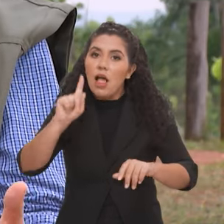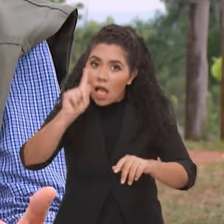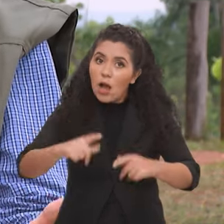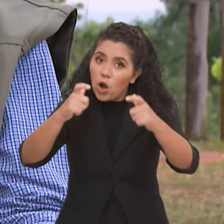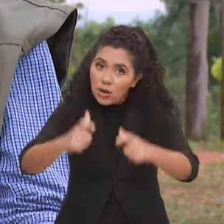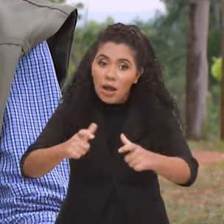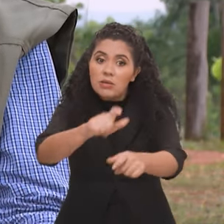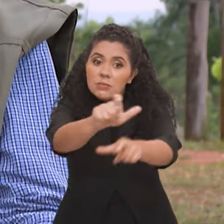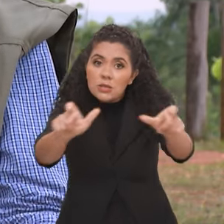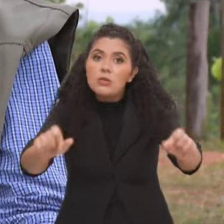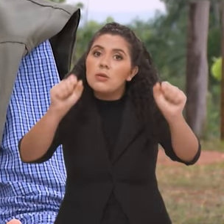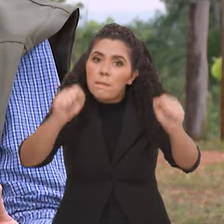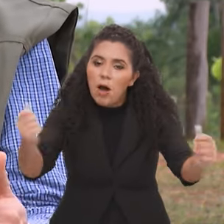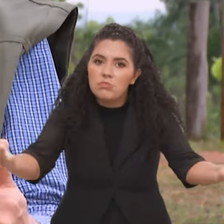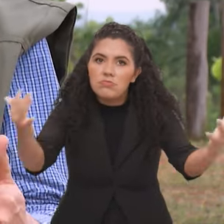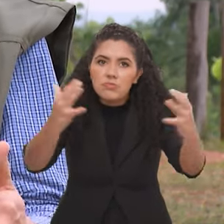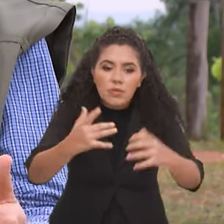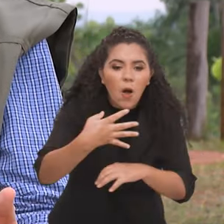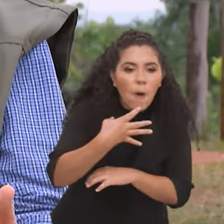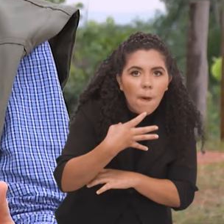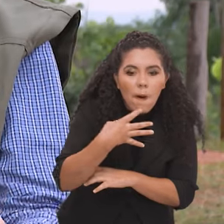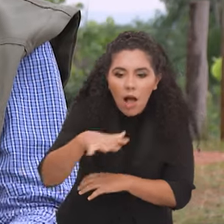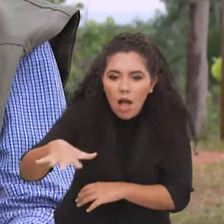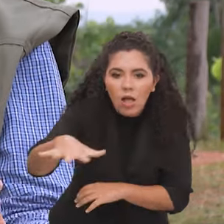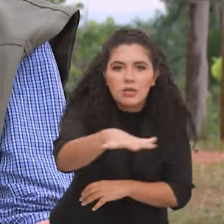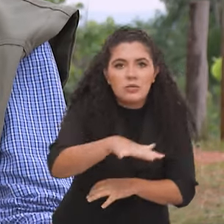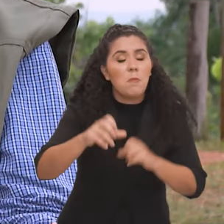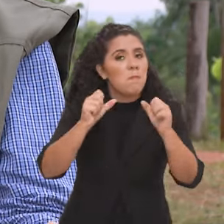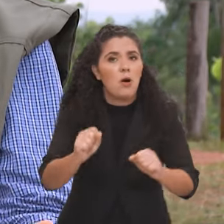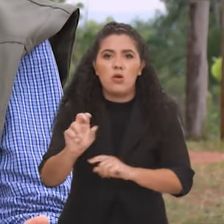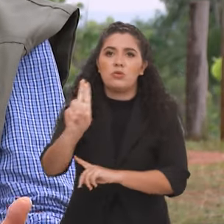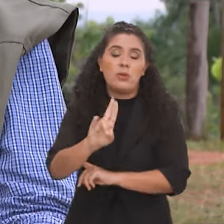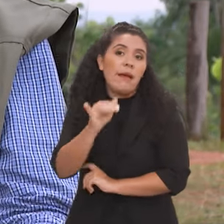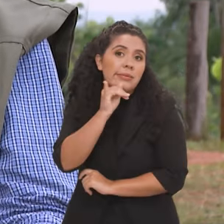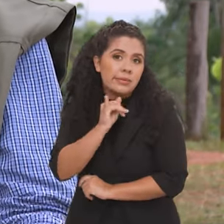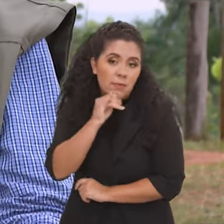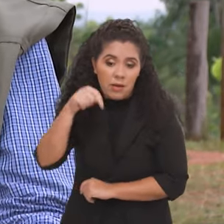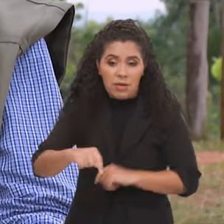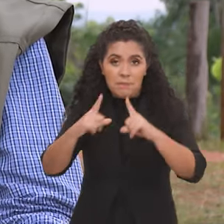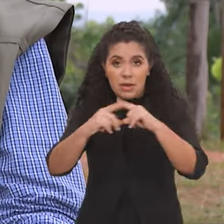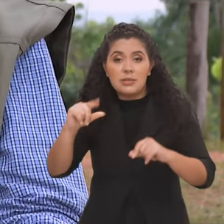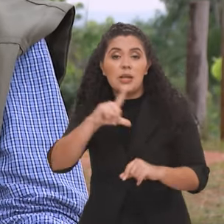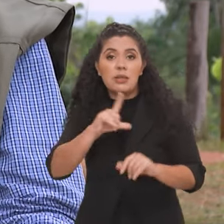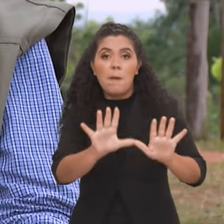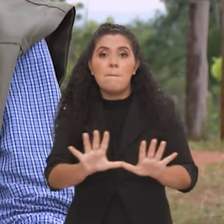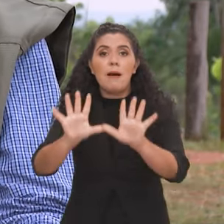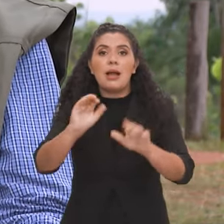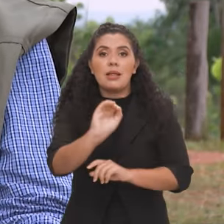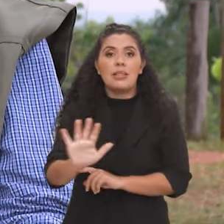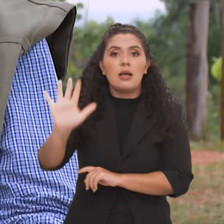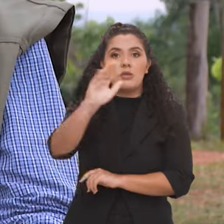espaço em que a população conheça, um espaço em a população possa usufruir. Veja, por exemplo, aqui o Parque Nacional de